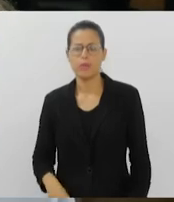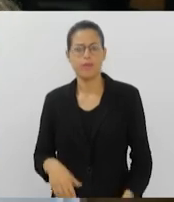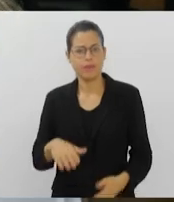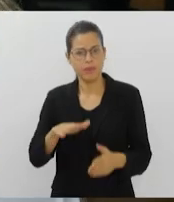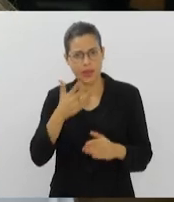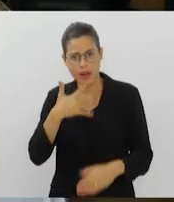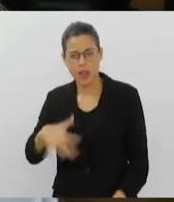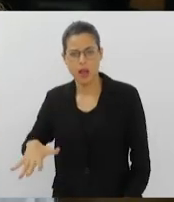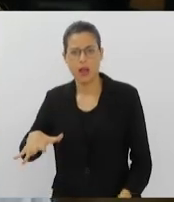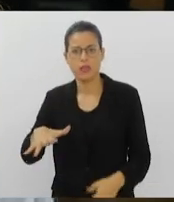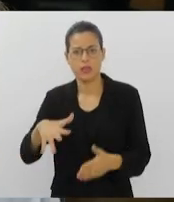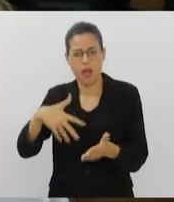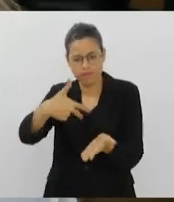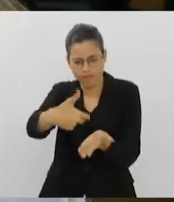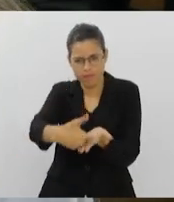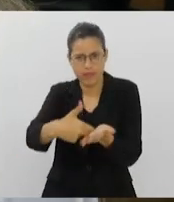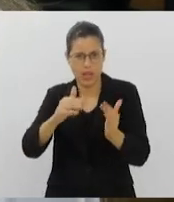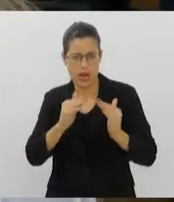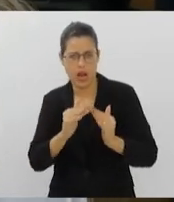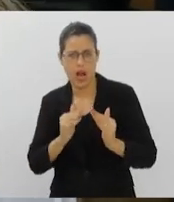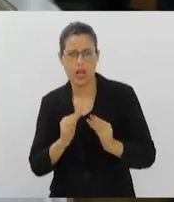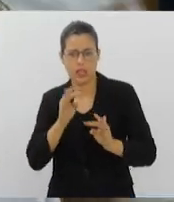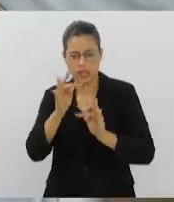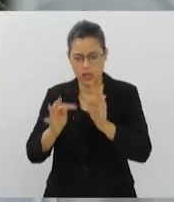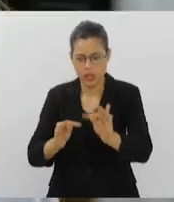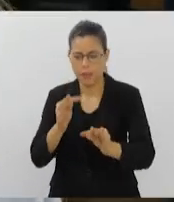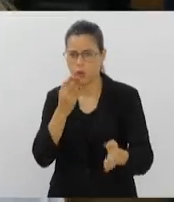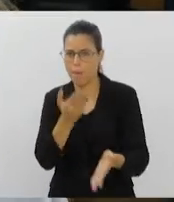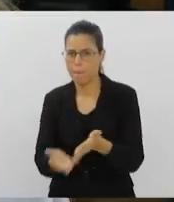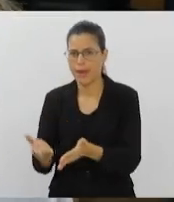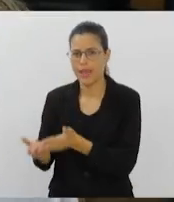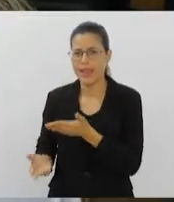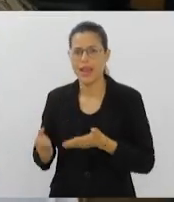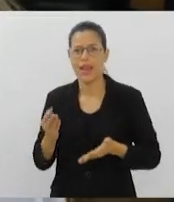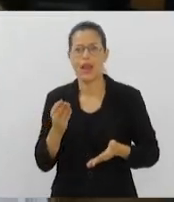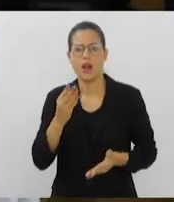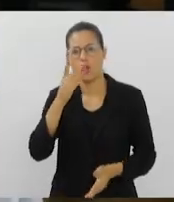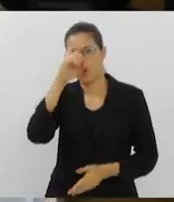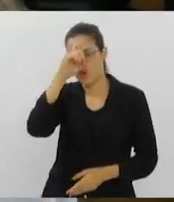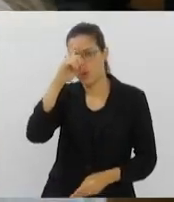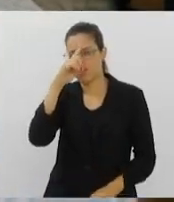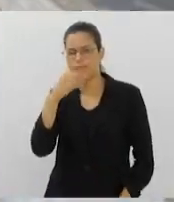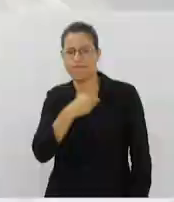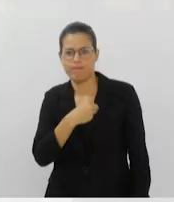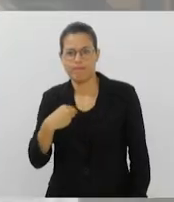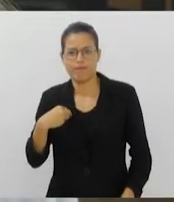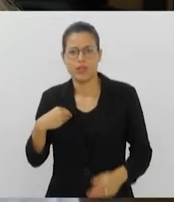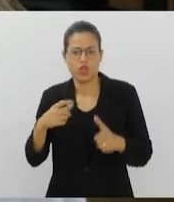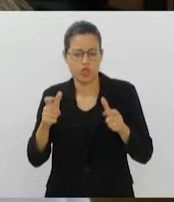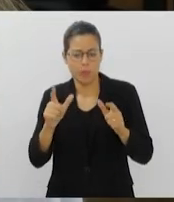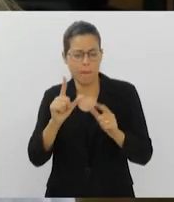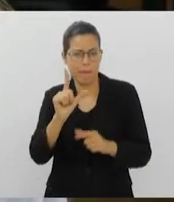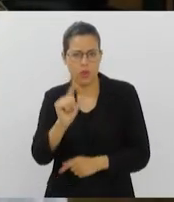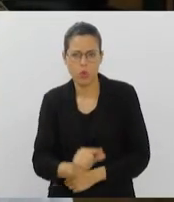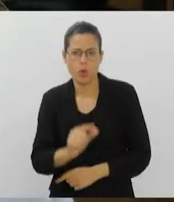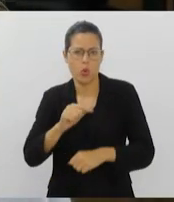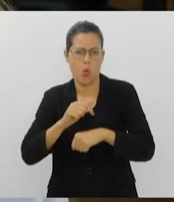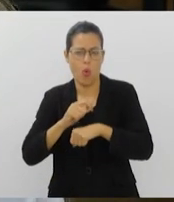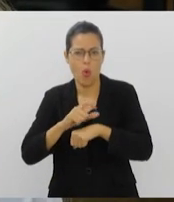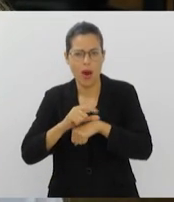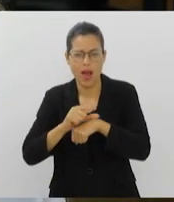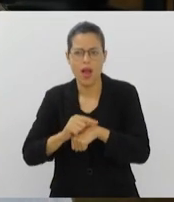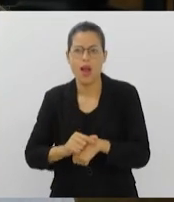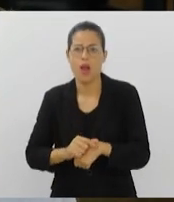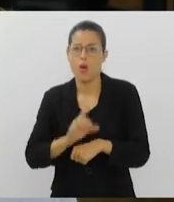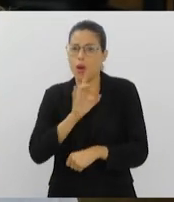perdendo tratamento, clínicas reduzindo horários. Então, várias coisas acontecendo. Cada autista, cada PCD